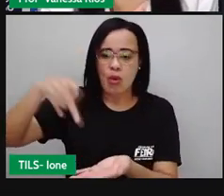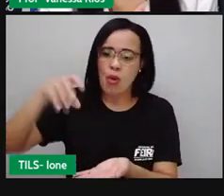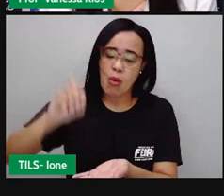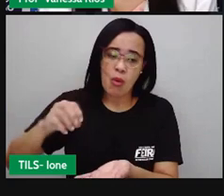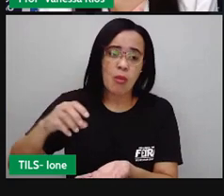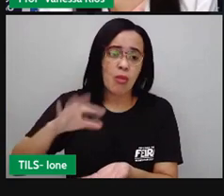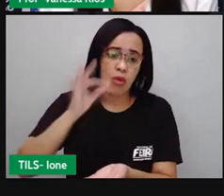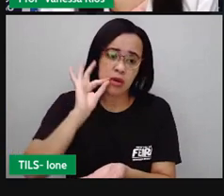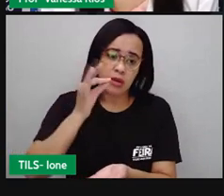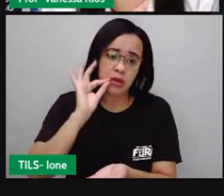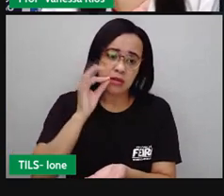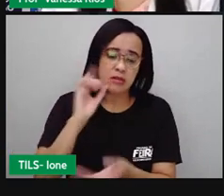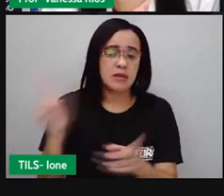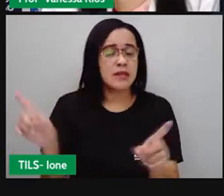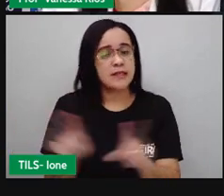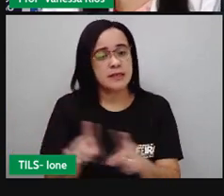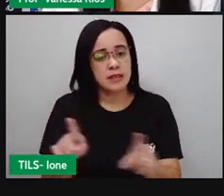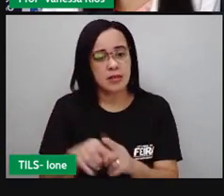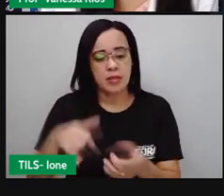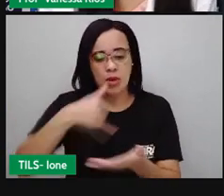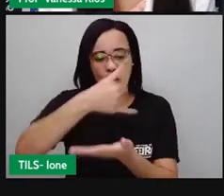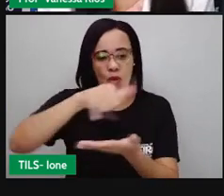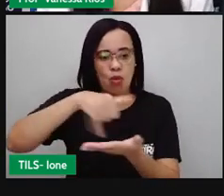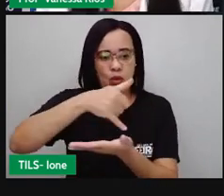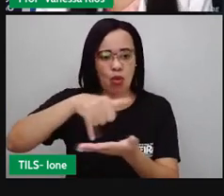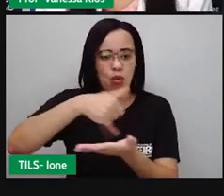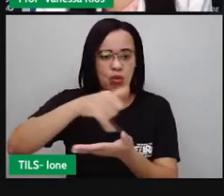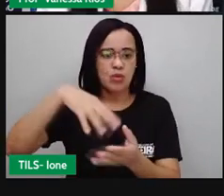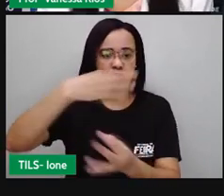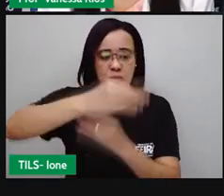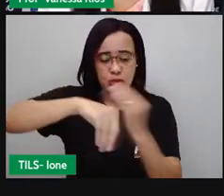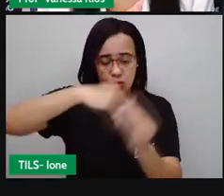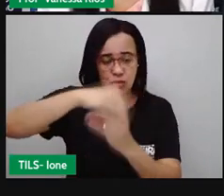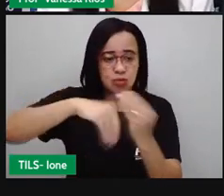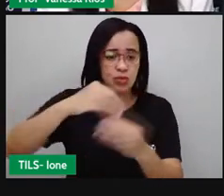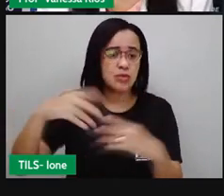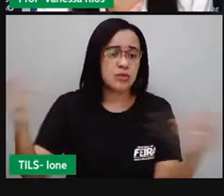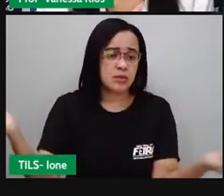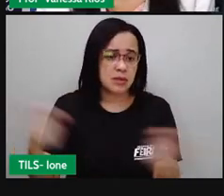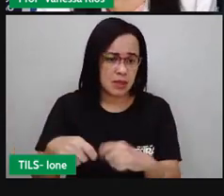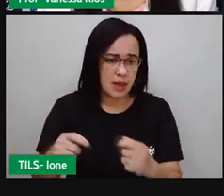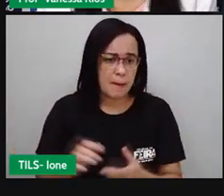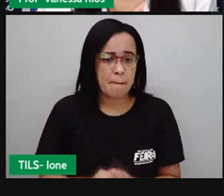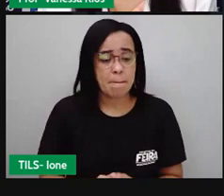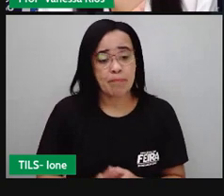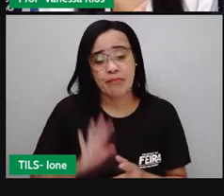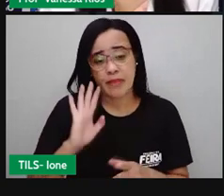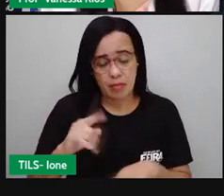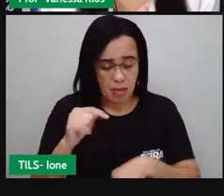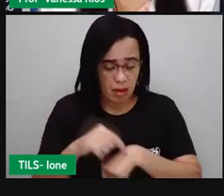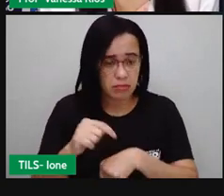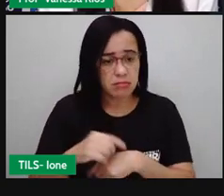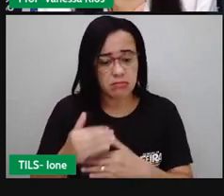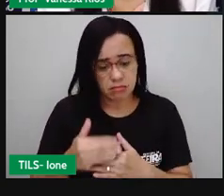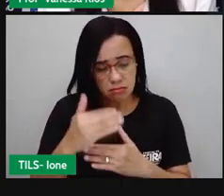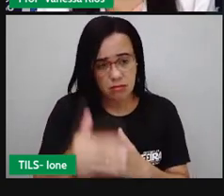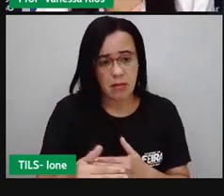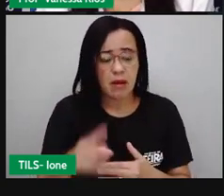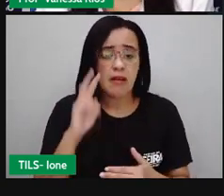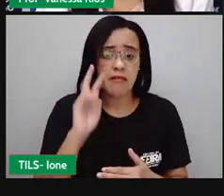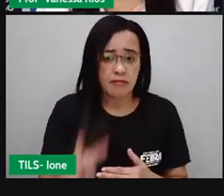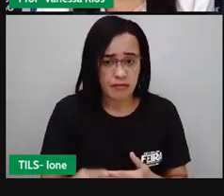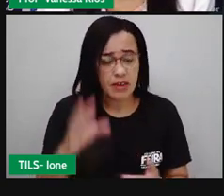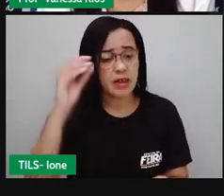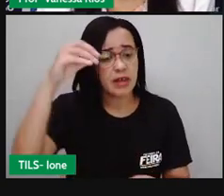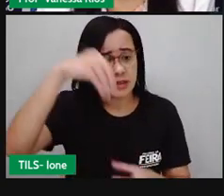misturados. Mas depois de passar um tempo, a gente percebe que eles vão ocupar espaços diferentes, porque